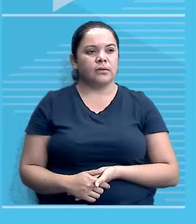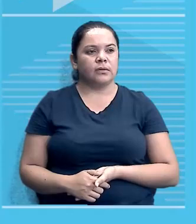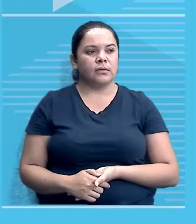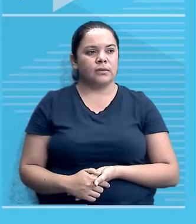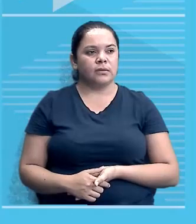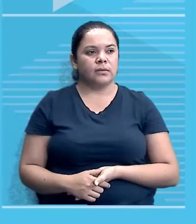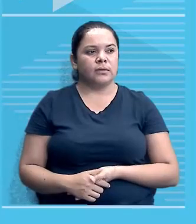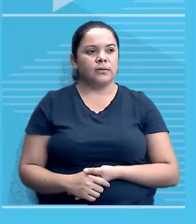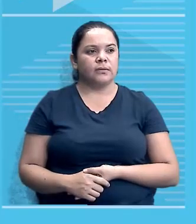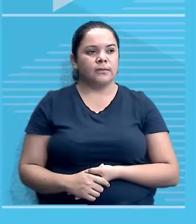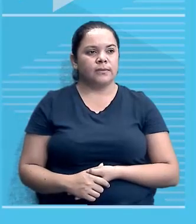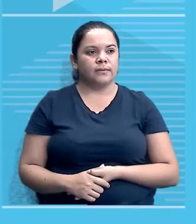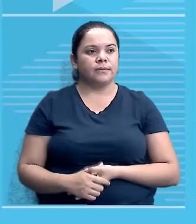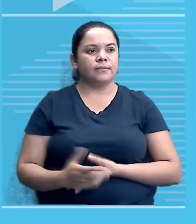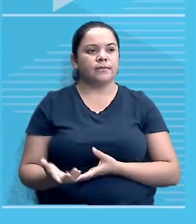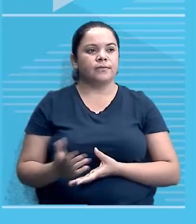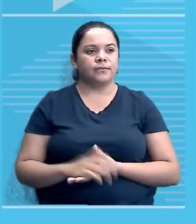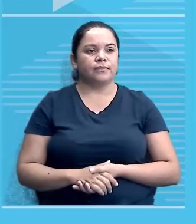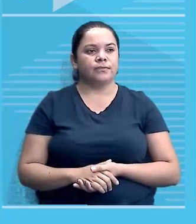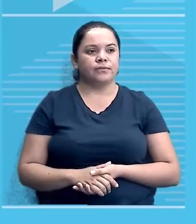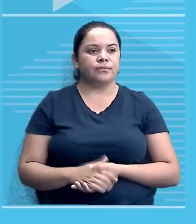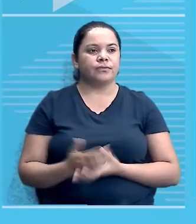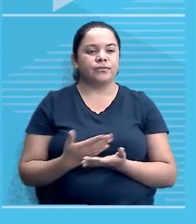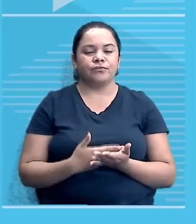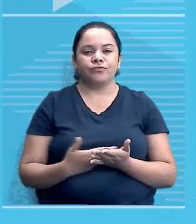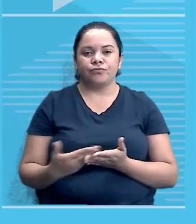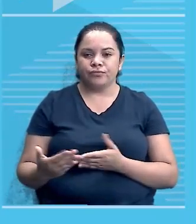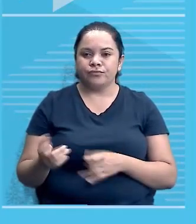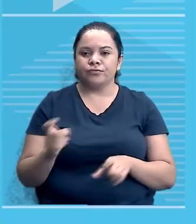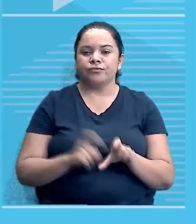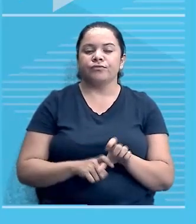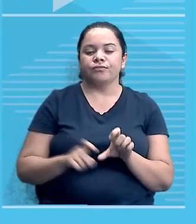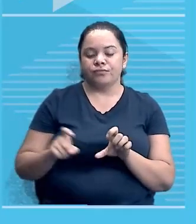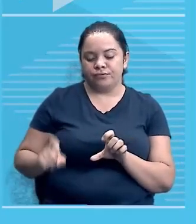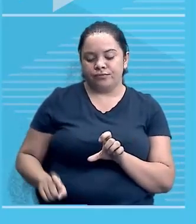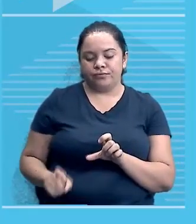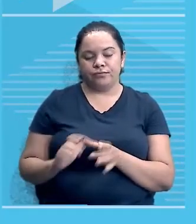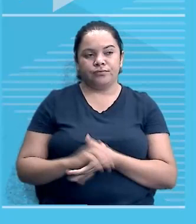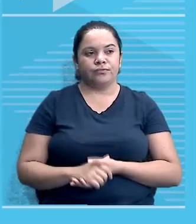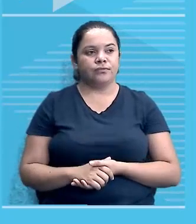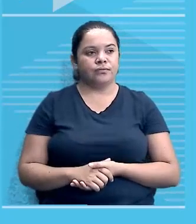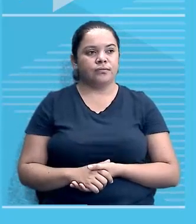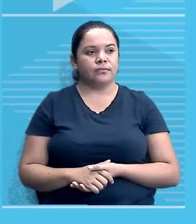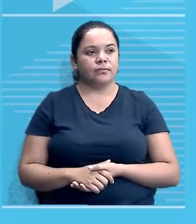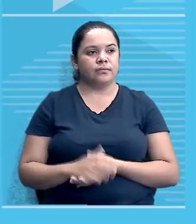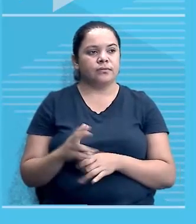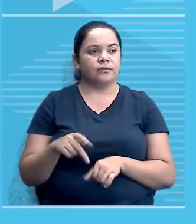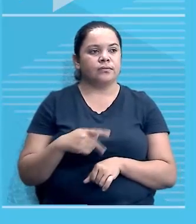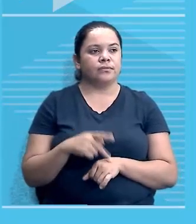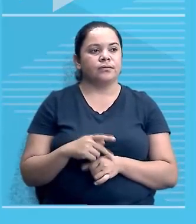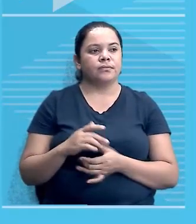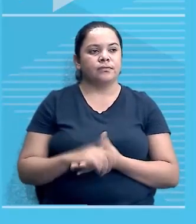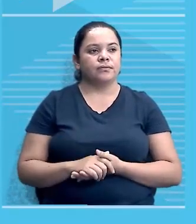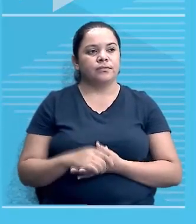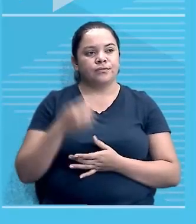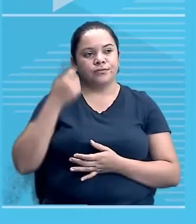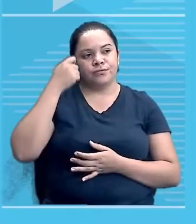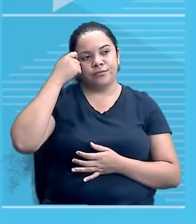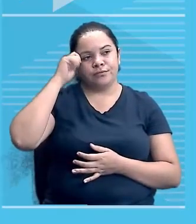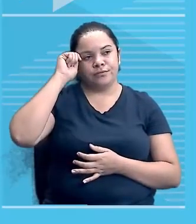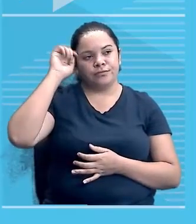de liquidação. Eles estão se tornando independentes. Na África, na Índia, na Indonésia,